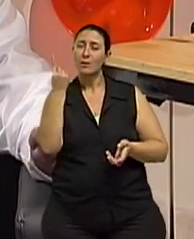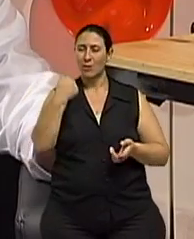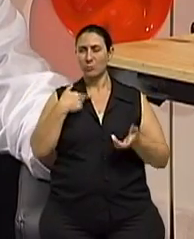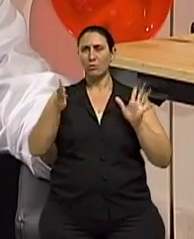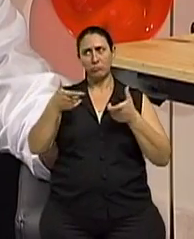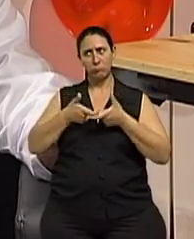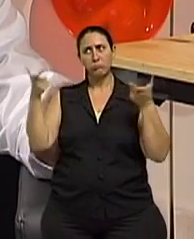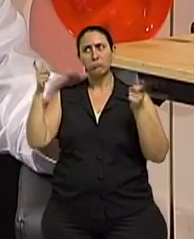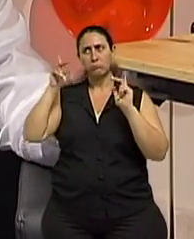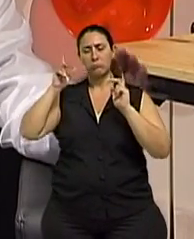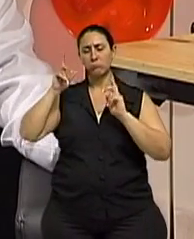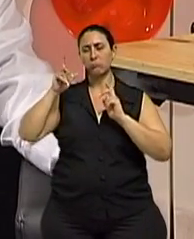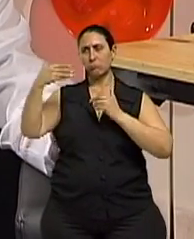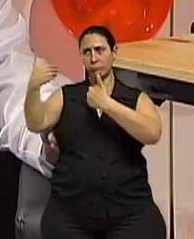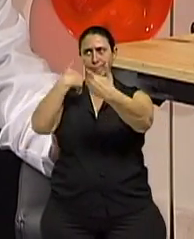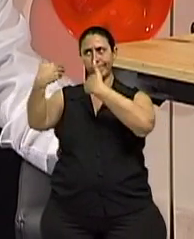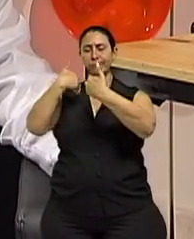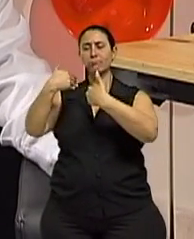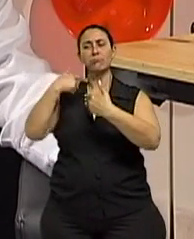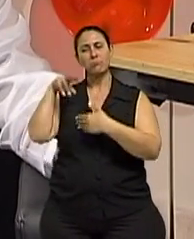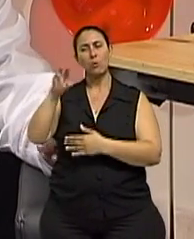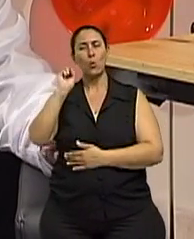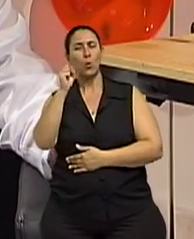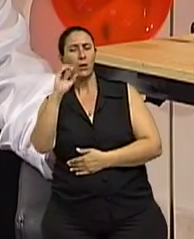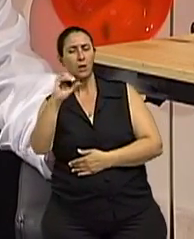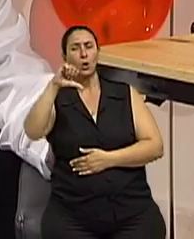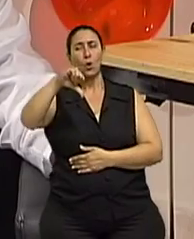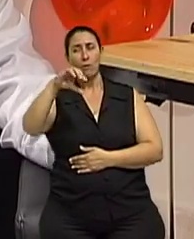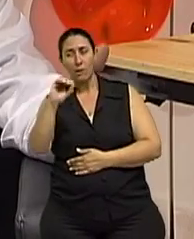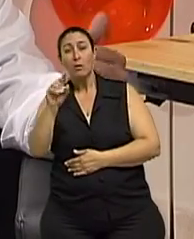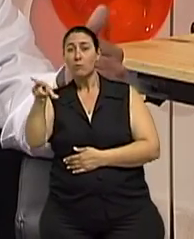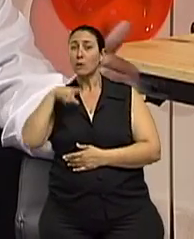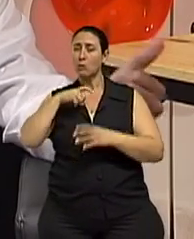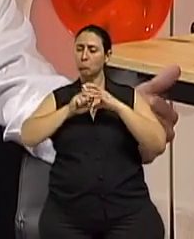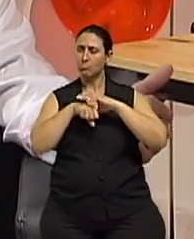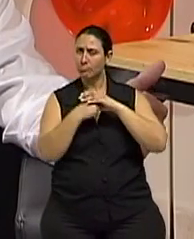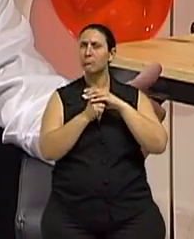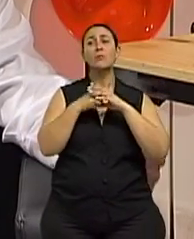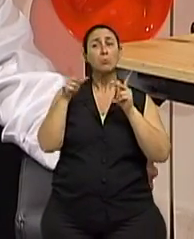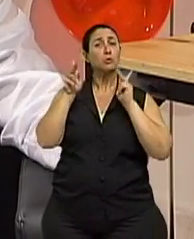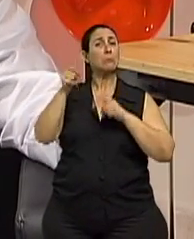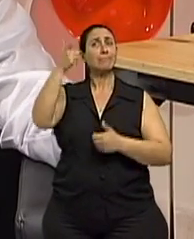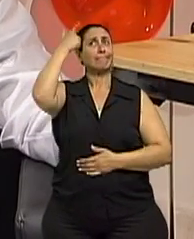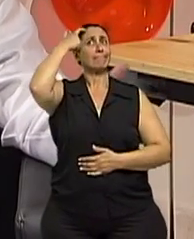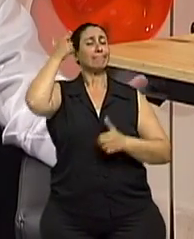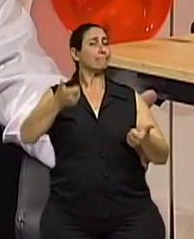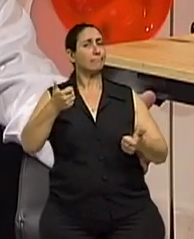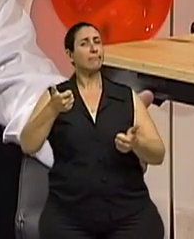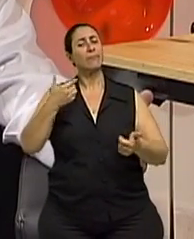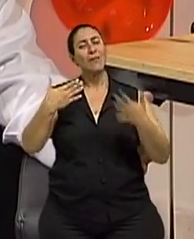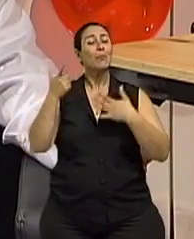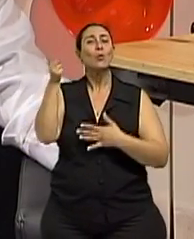pacientes com idade avançada, vamos supor, 80, 90 anos, com desgaste, e são pessoas que estão lúcidas, que não